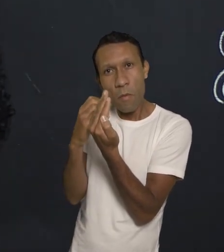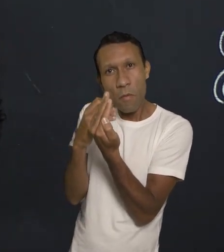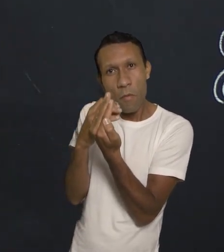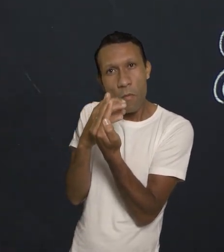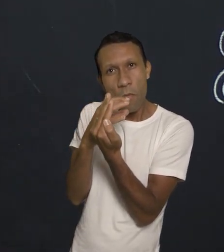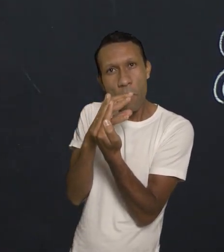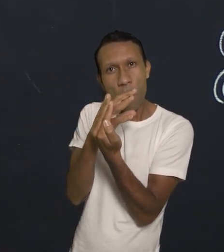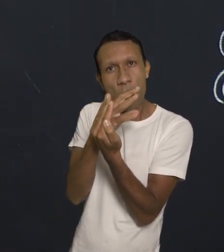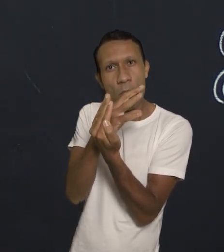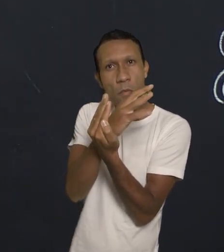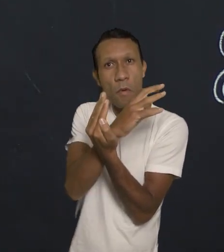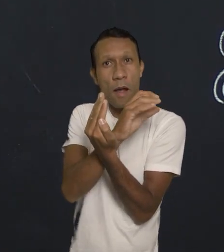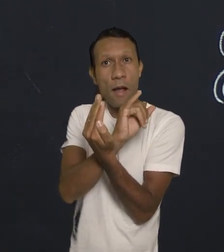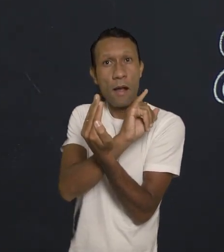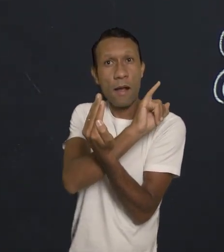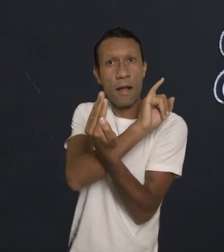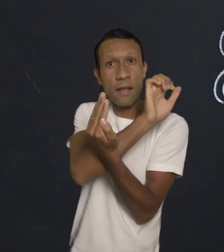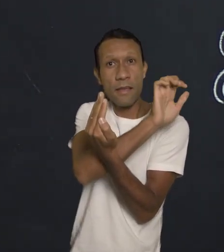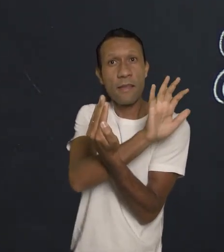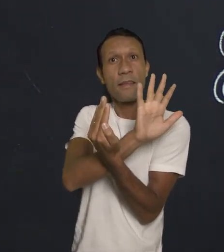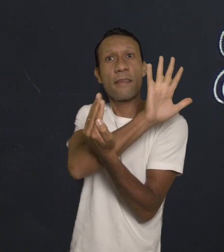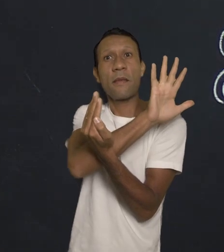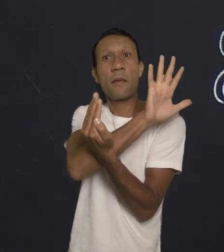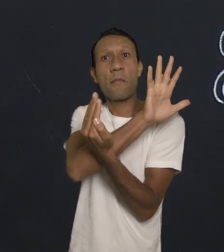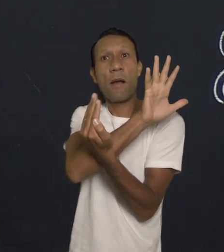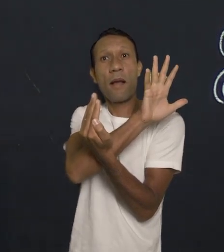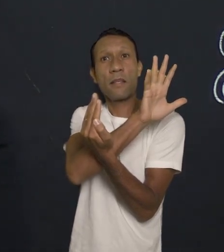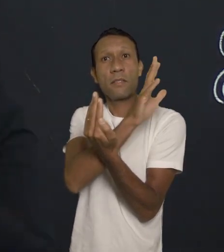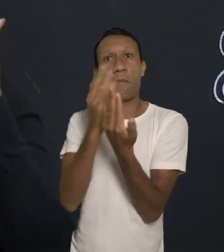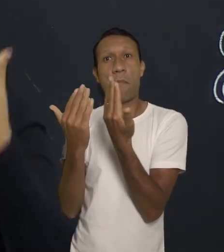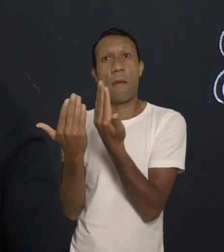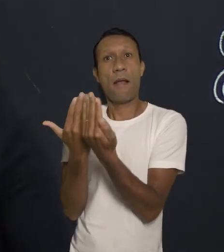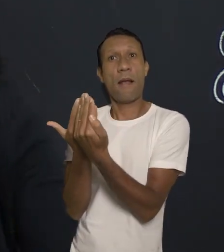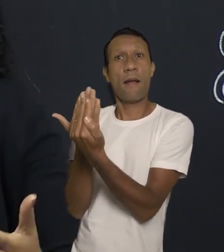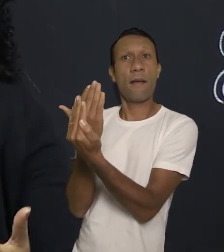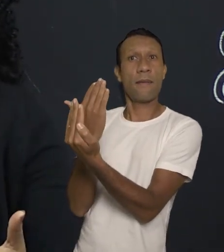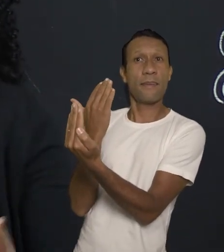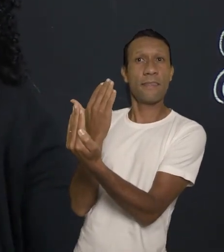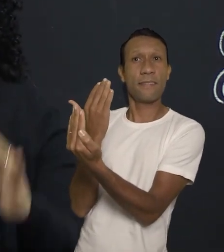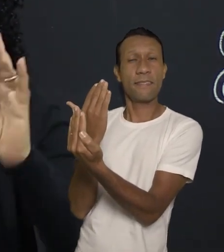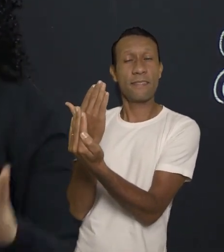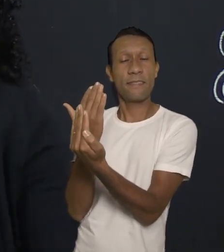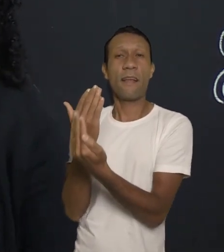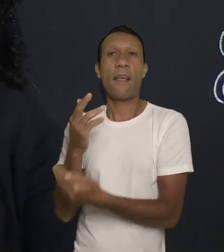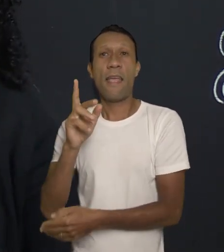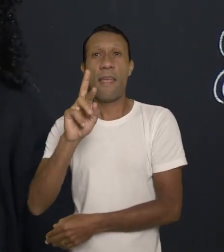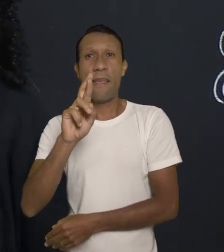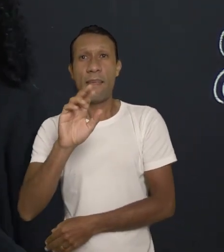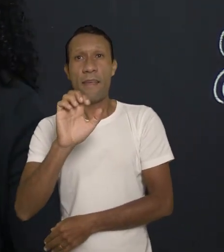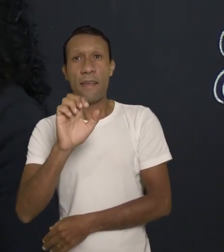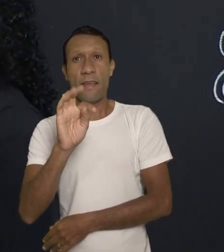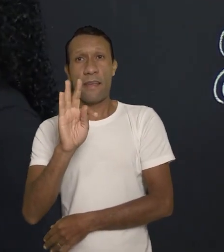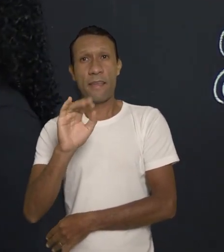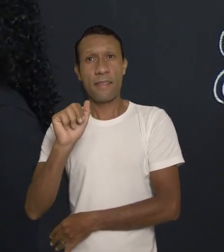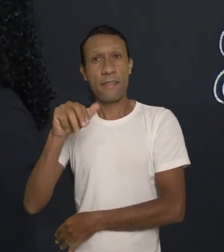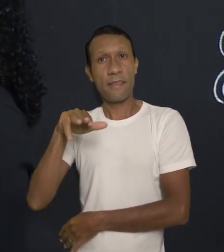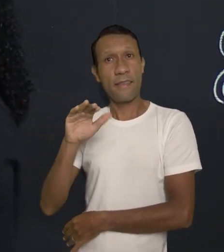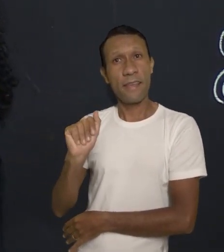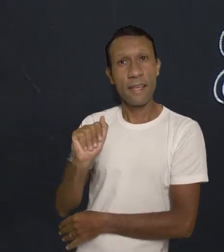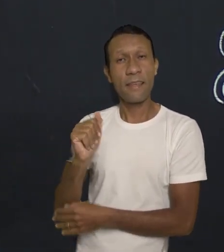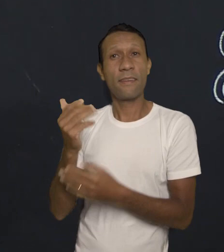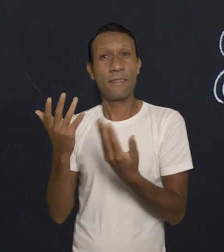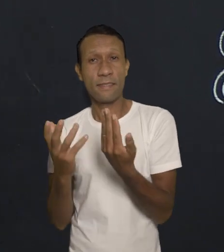aí ela vai projetar essa imagem um pouquinho mais lá atrás, onde deve ser projetada? Na retina. Então,